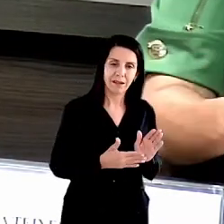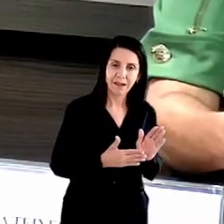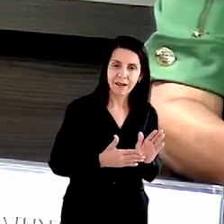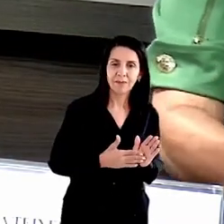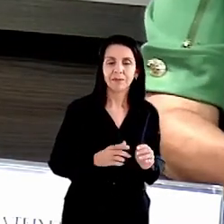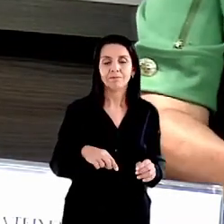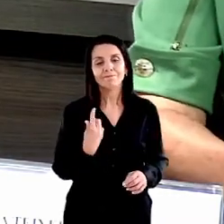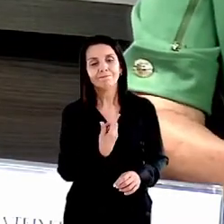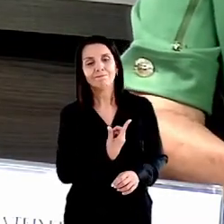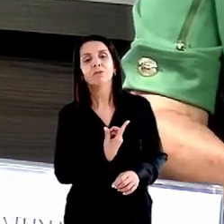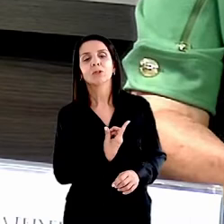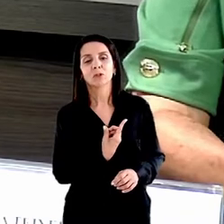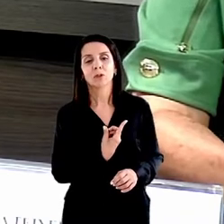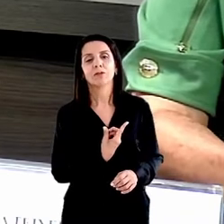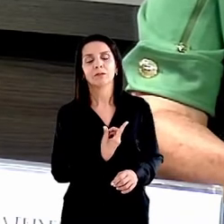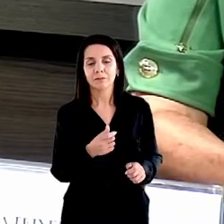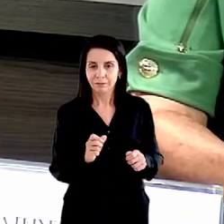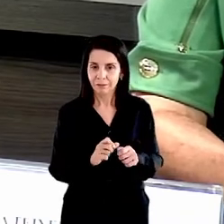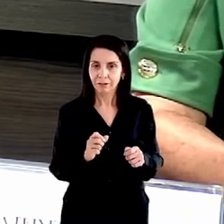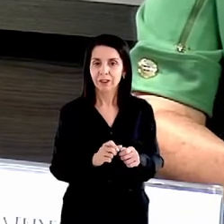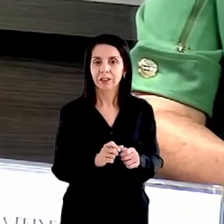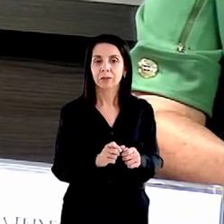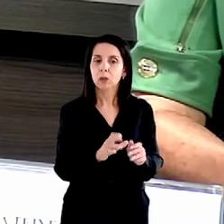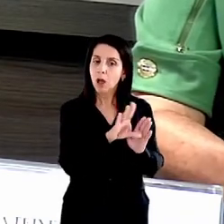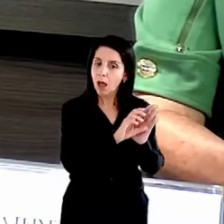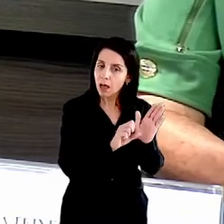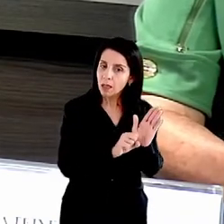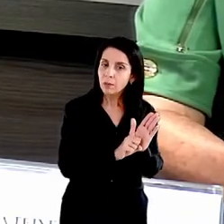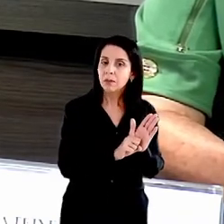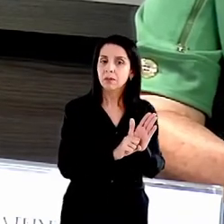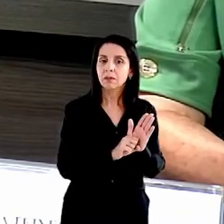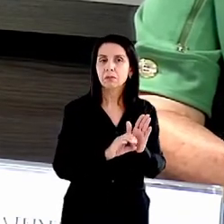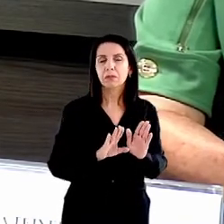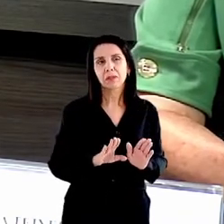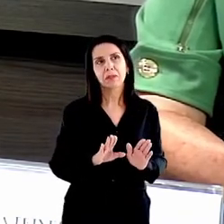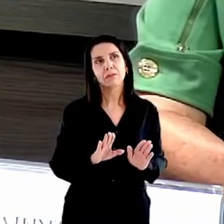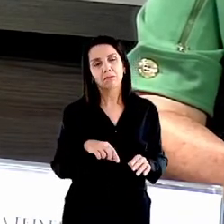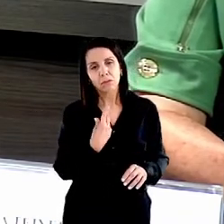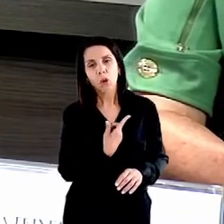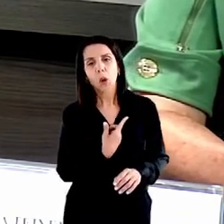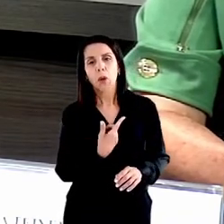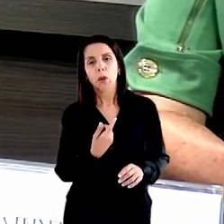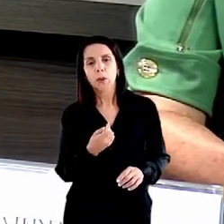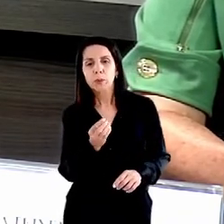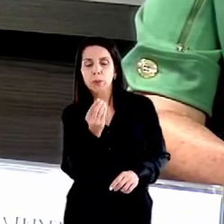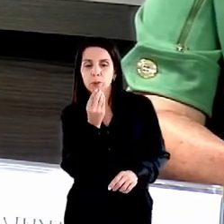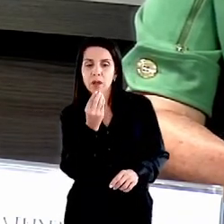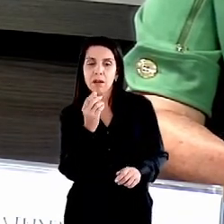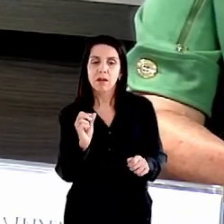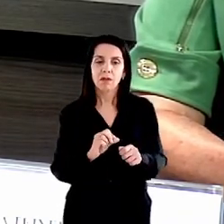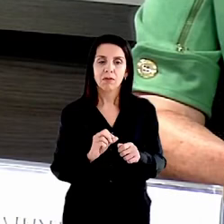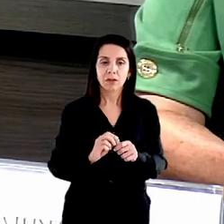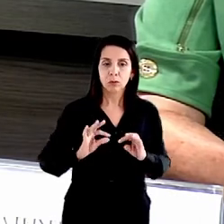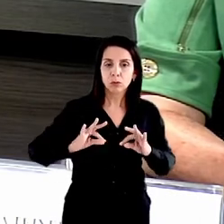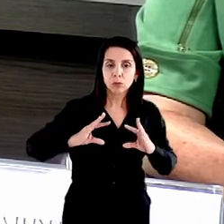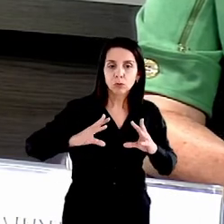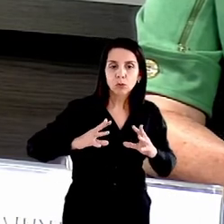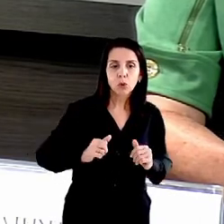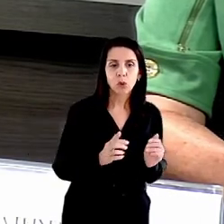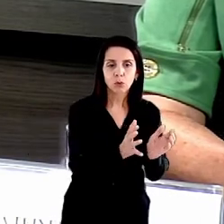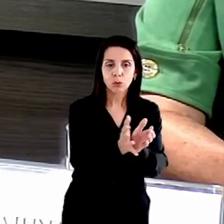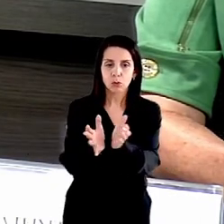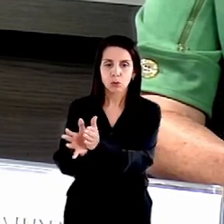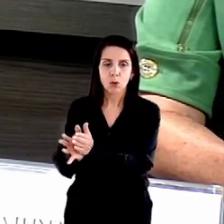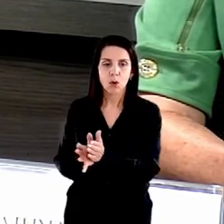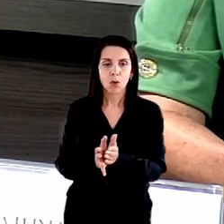simbólicos e emergenciais que a gente poderia fazer durante um século, junto com todas as entidades que combatem a fome